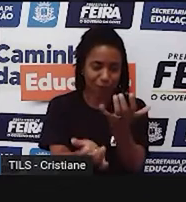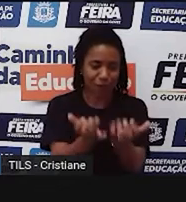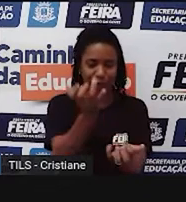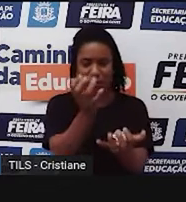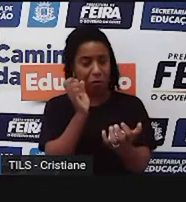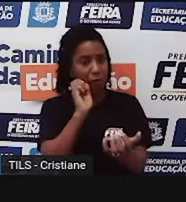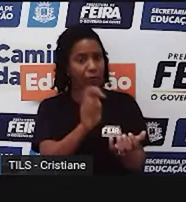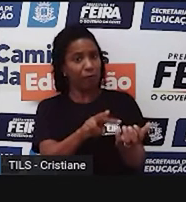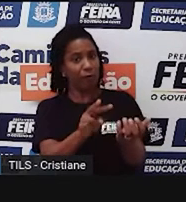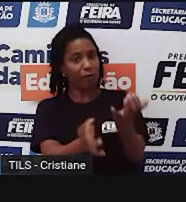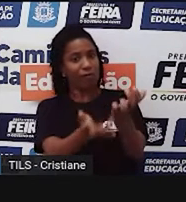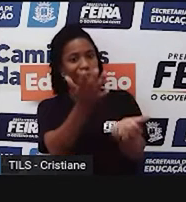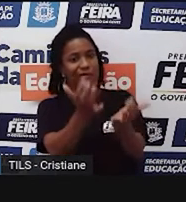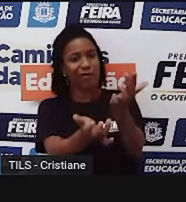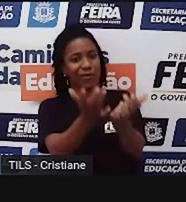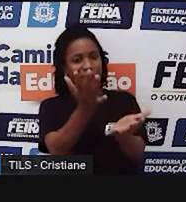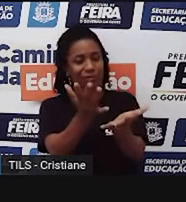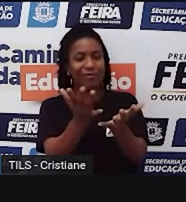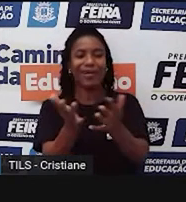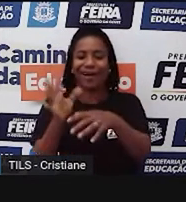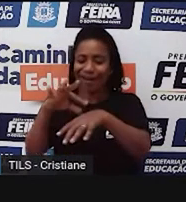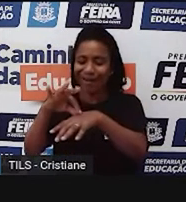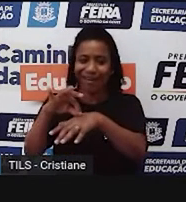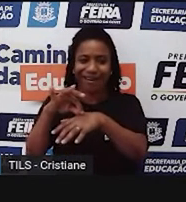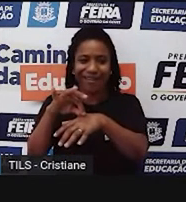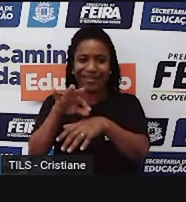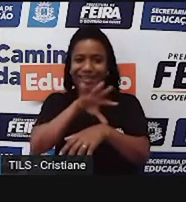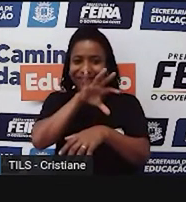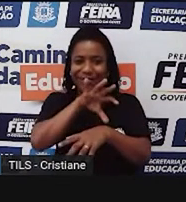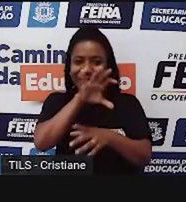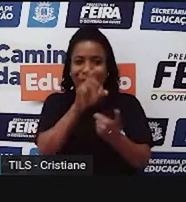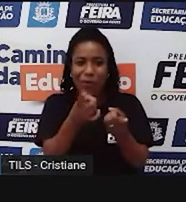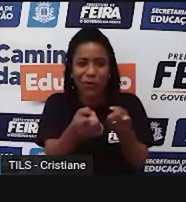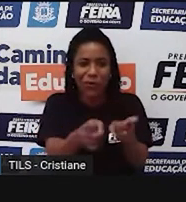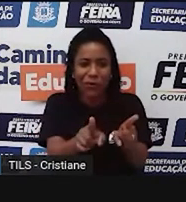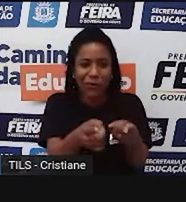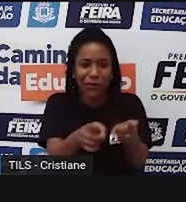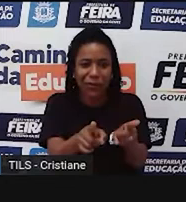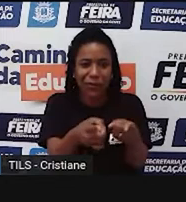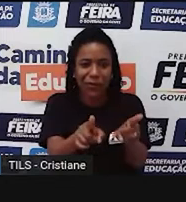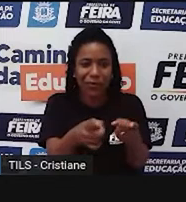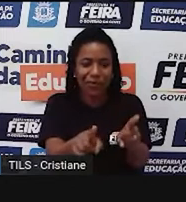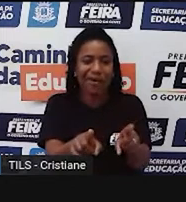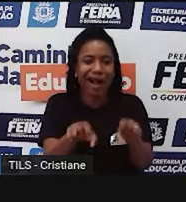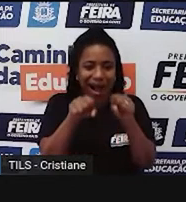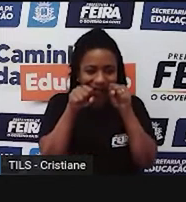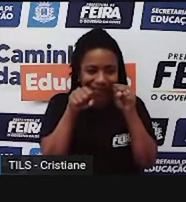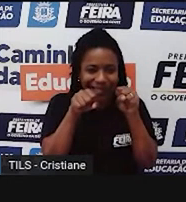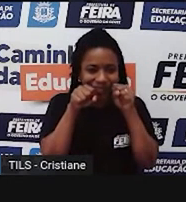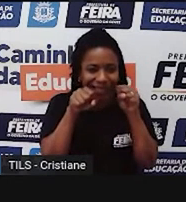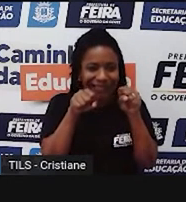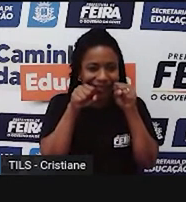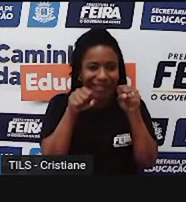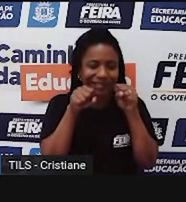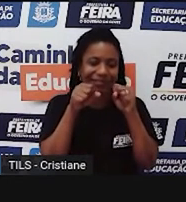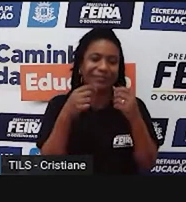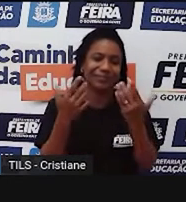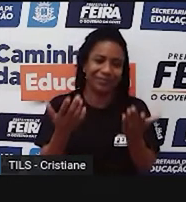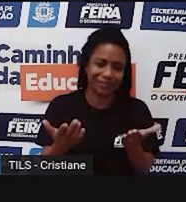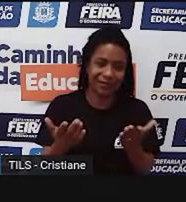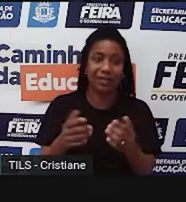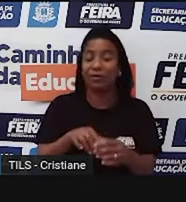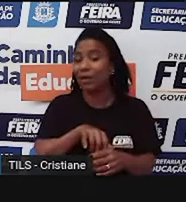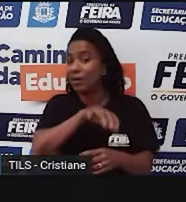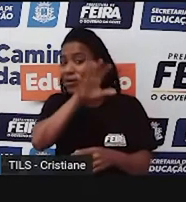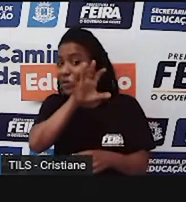carne, ele mudou também a sua forma de lidar com outros animais. E aí começou a caçar animais